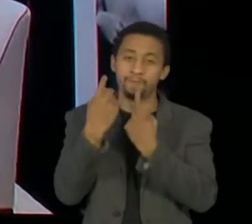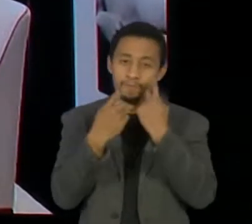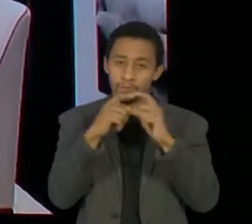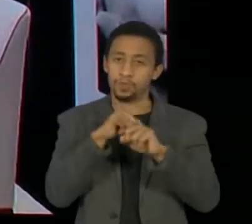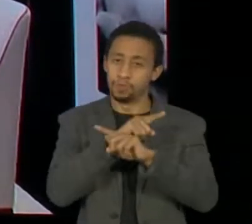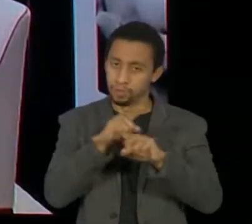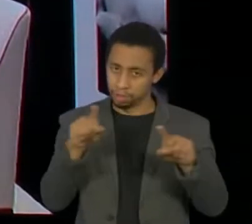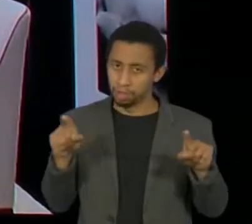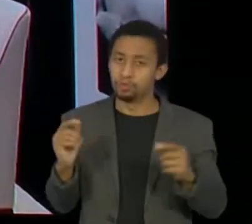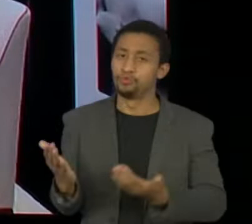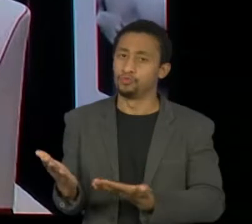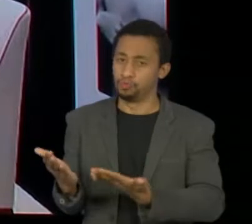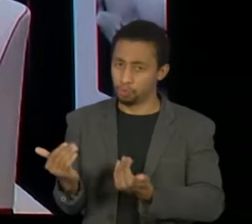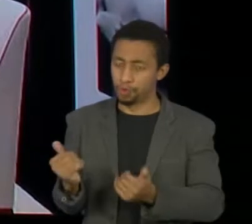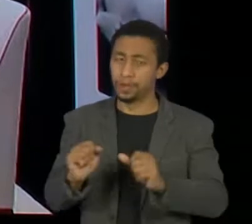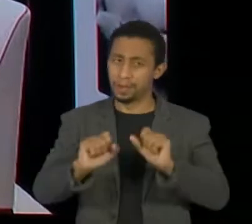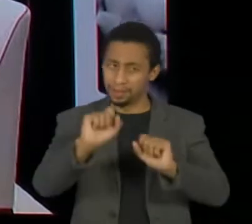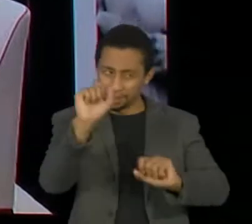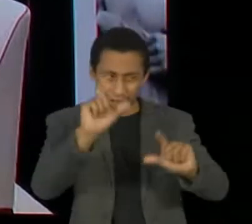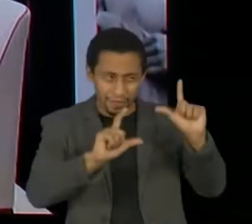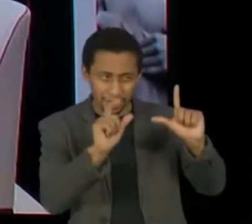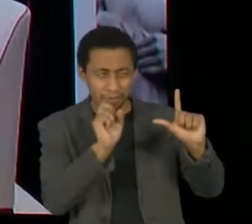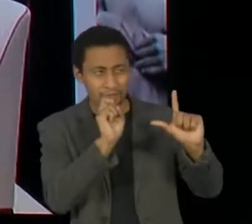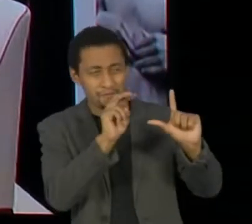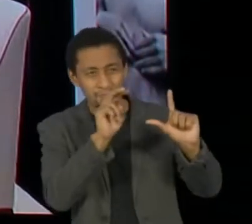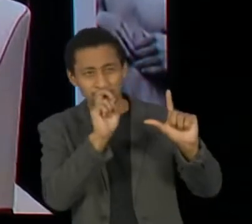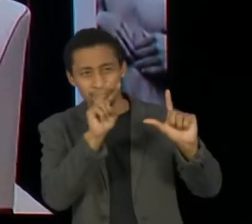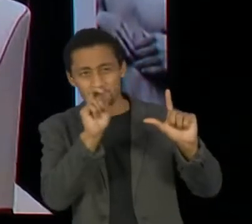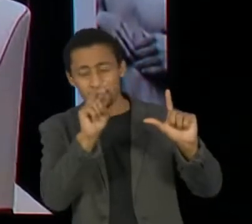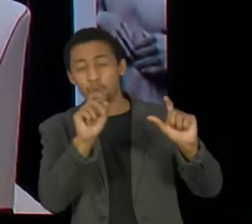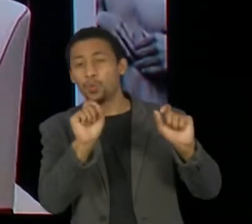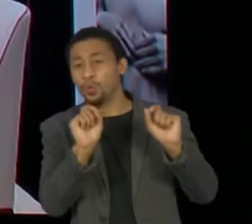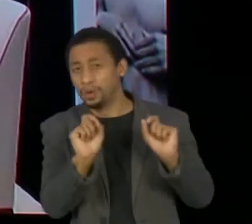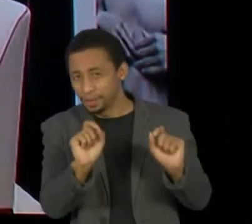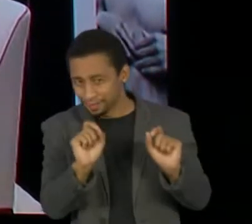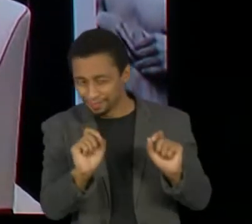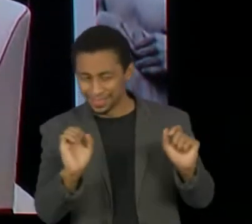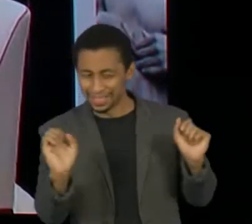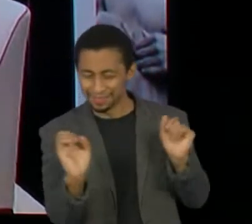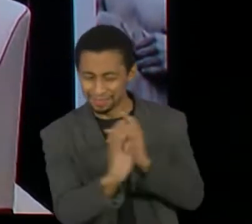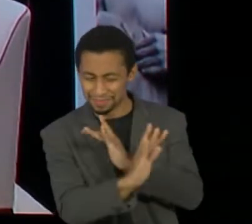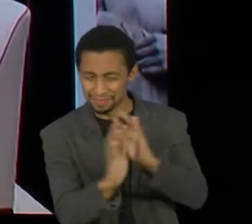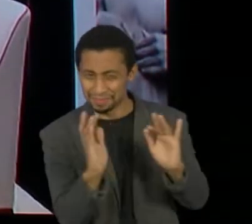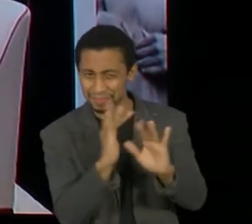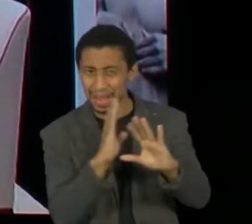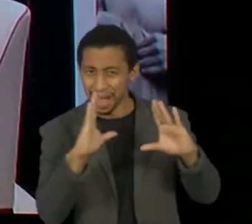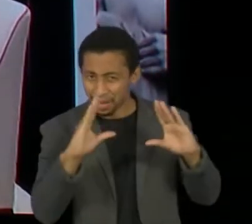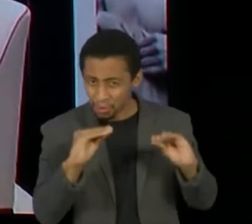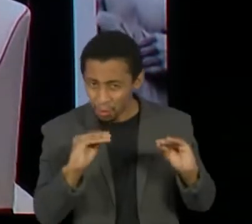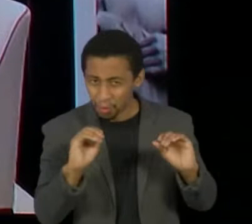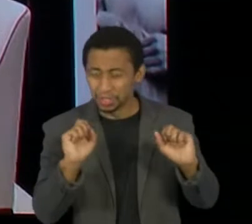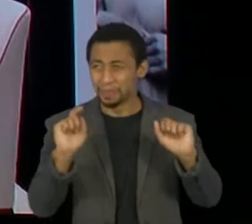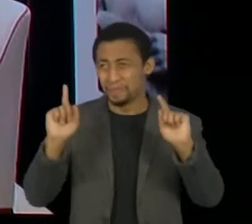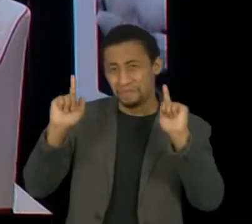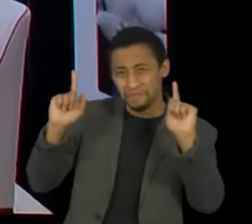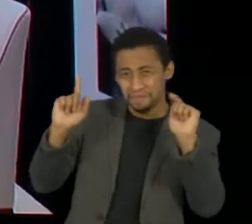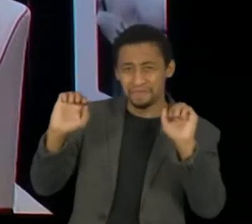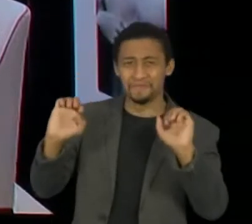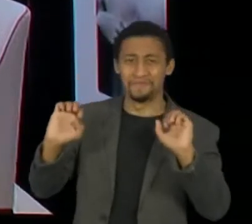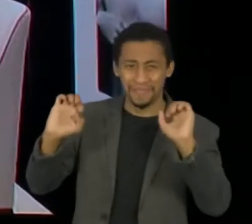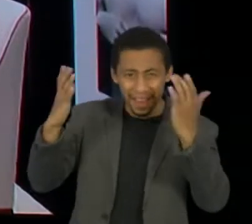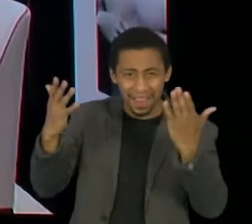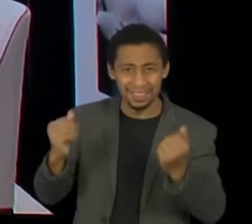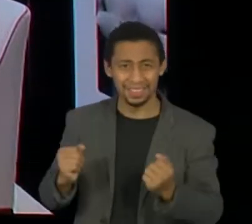assistido e visto pela televisão a aglomeração de jovens à noite, ou em festas, ou em atividades. Eu prezo,